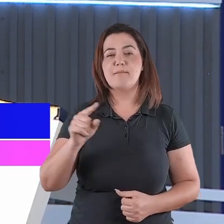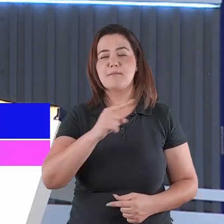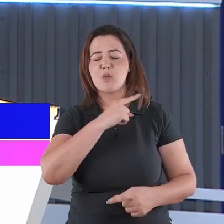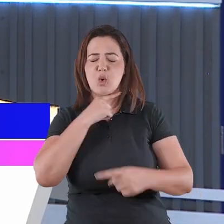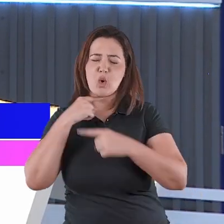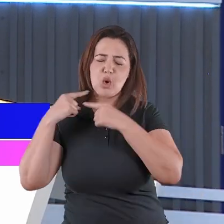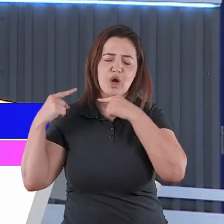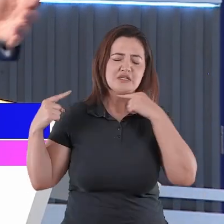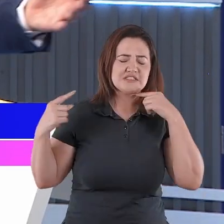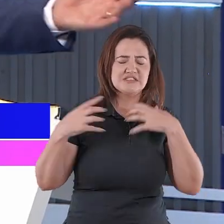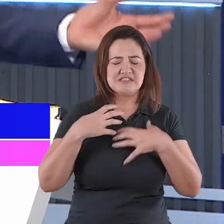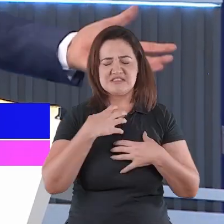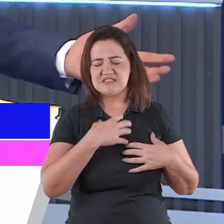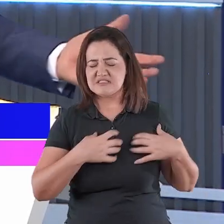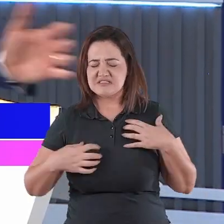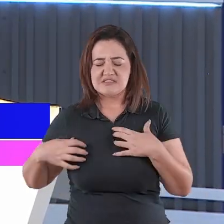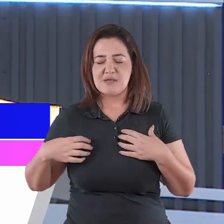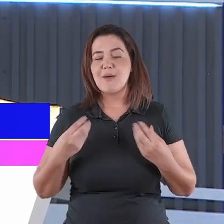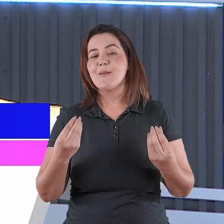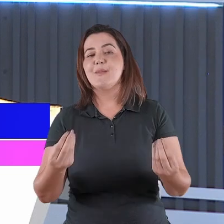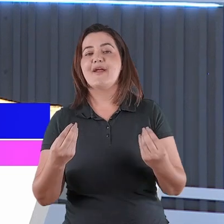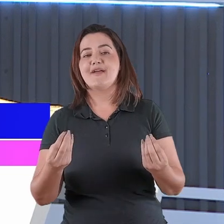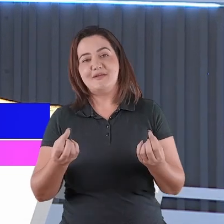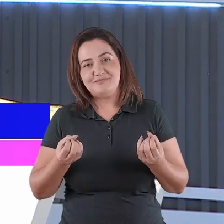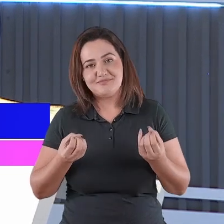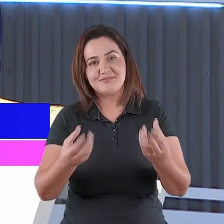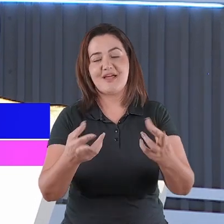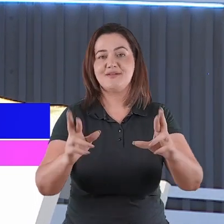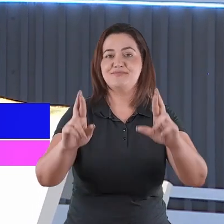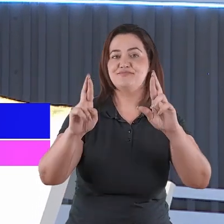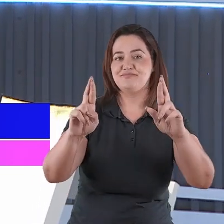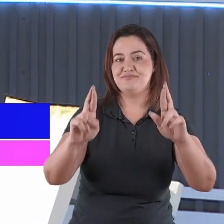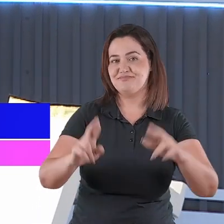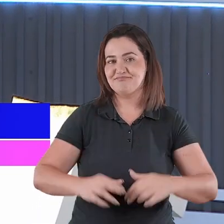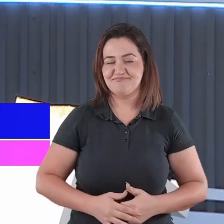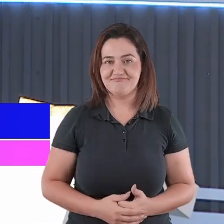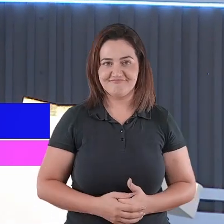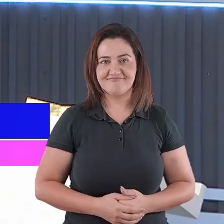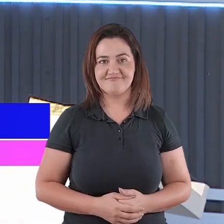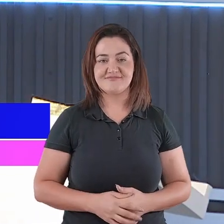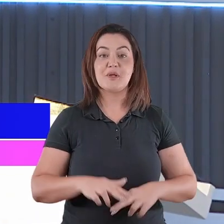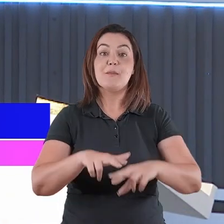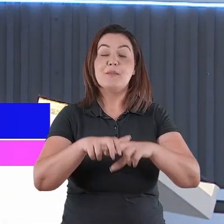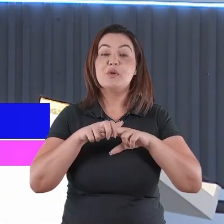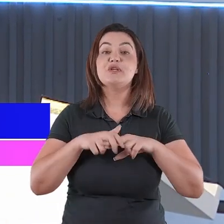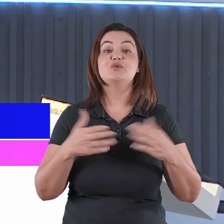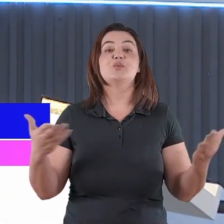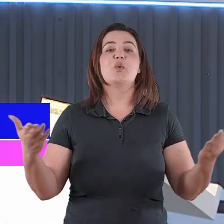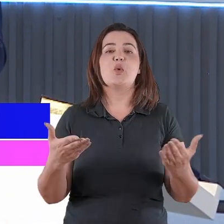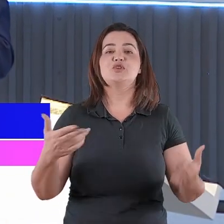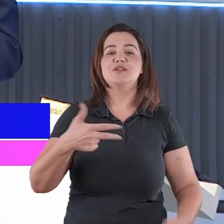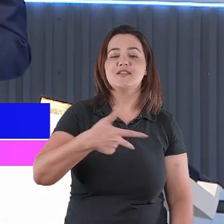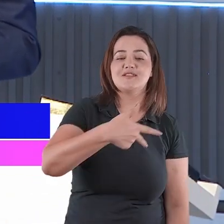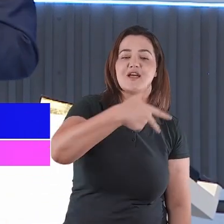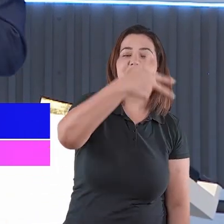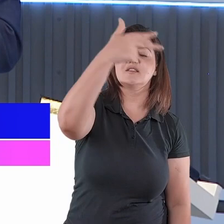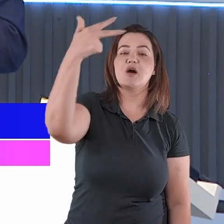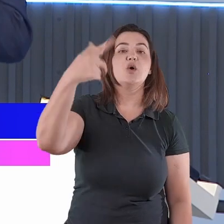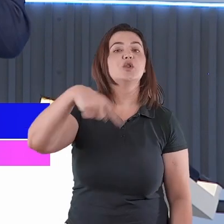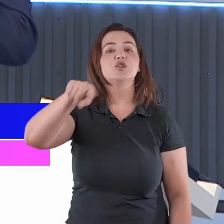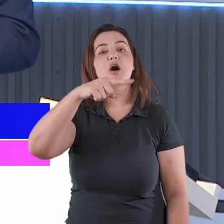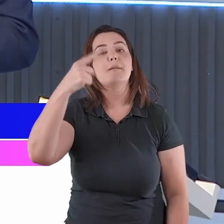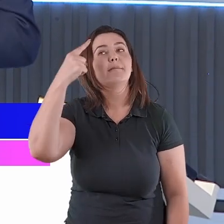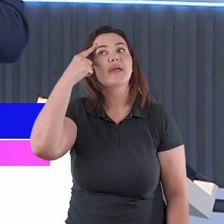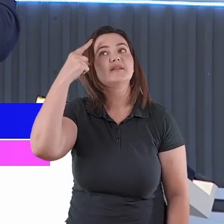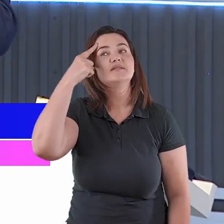portanto, ao lembrar-se de Cristo Jesus nesse Natal, é lembrar-se daquilo que tem